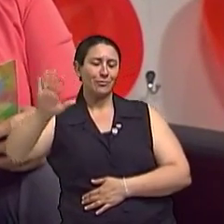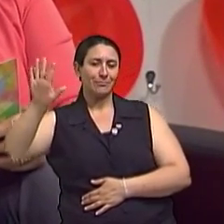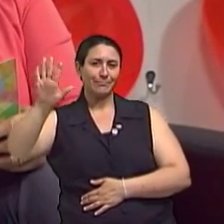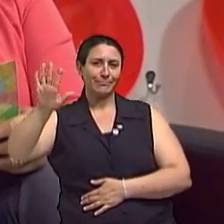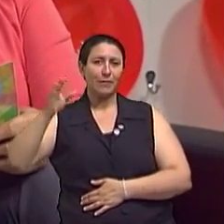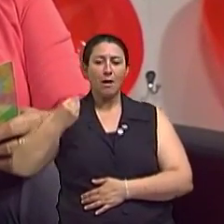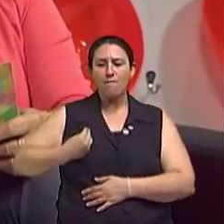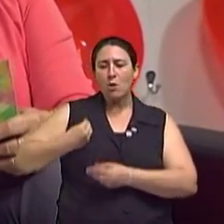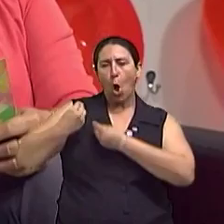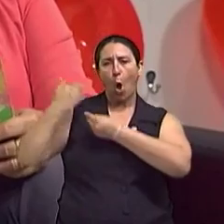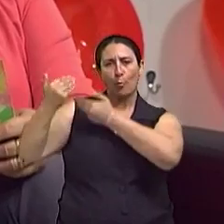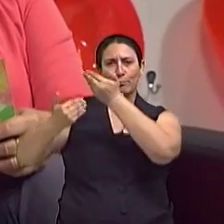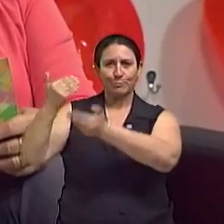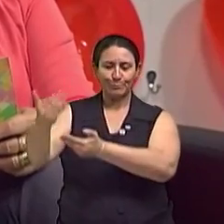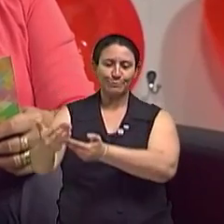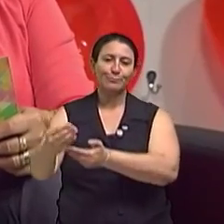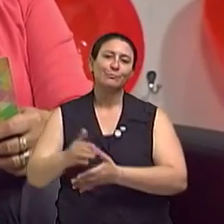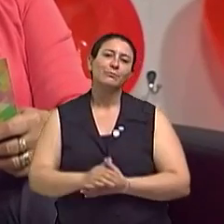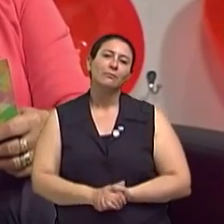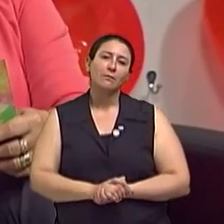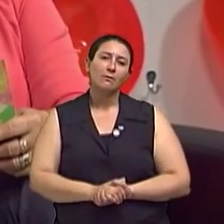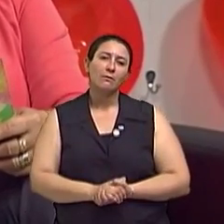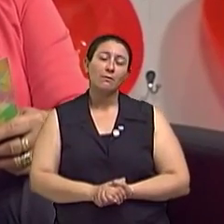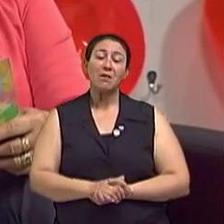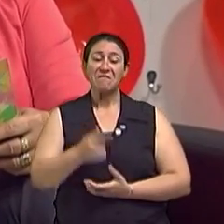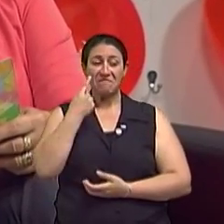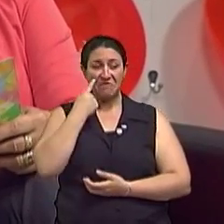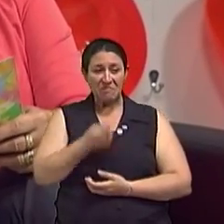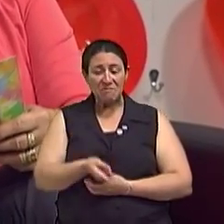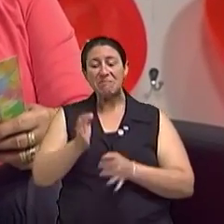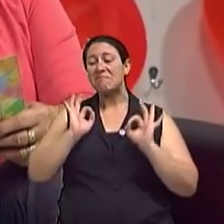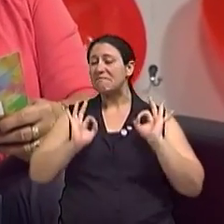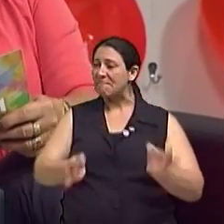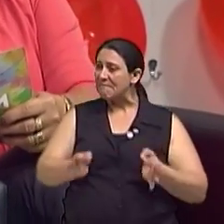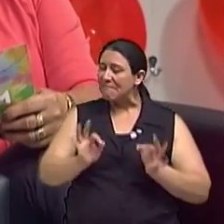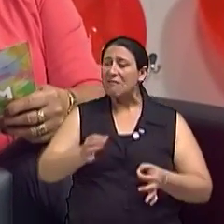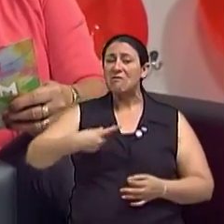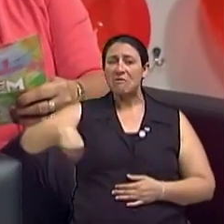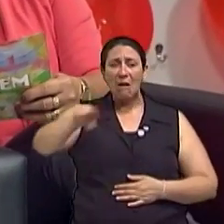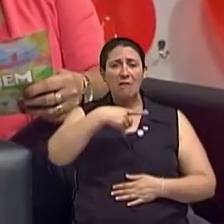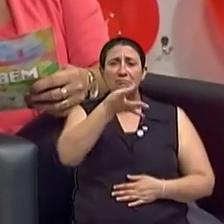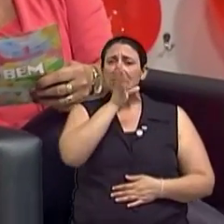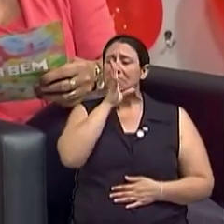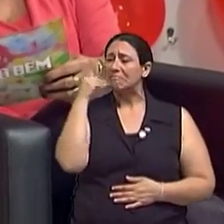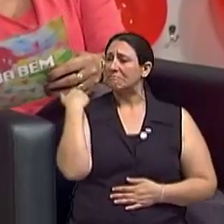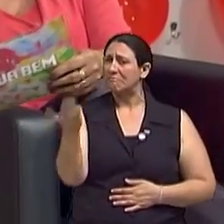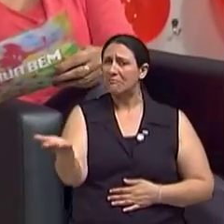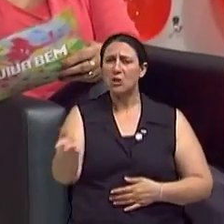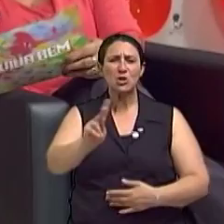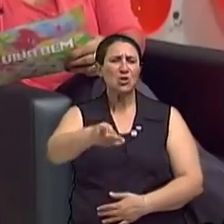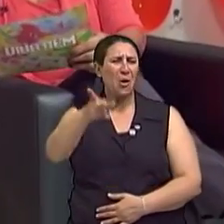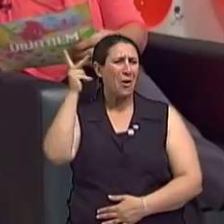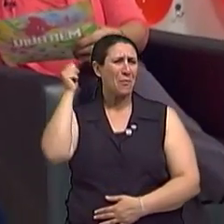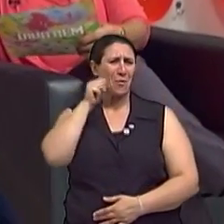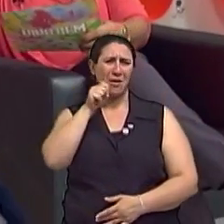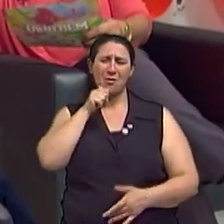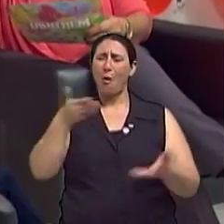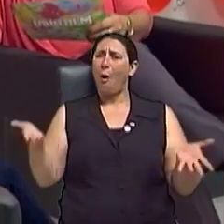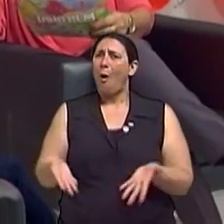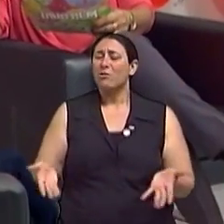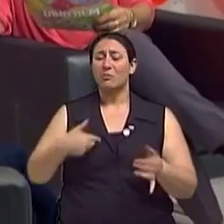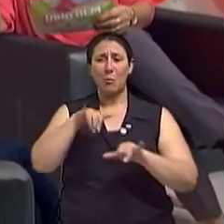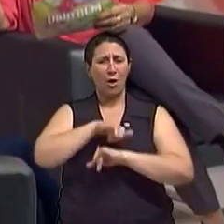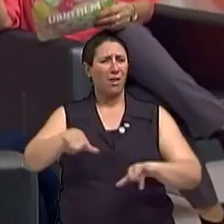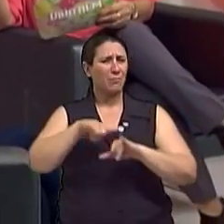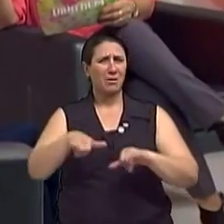que agora eu estou sentindo isso. Nós estamos sendo privilegiadas poder falar dessas mulheres num programa como o de